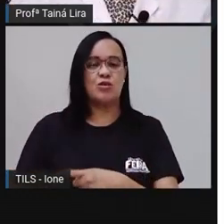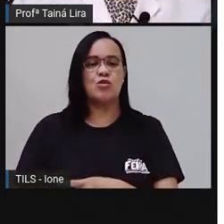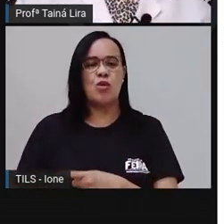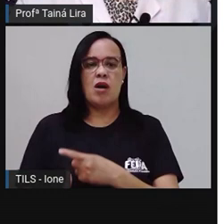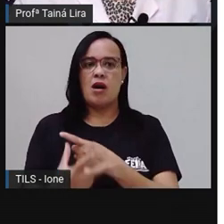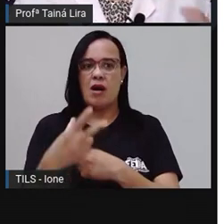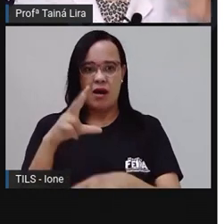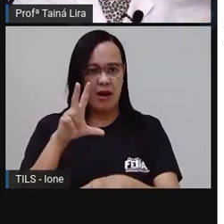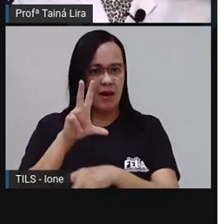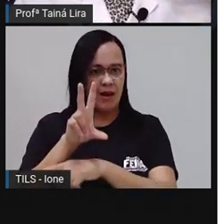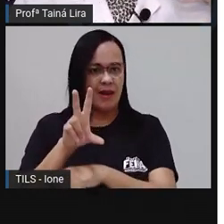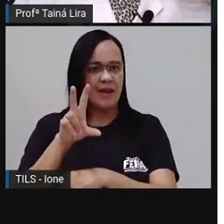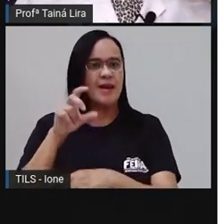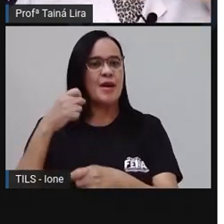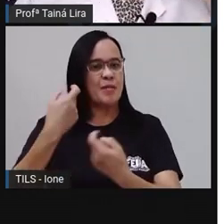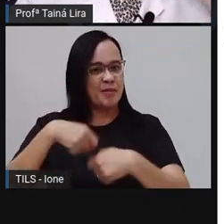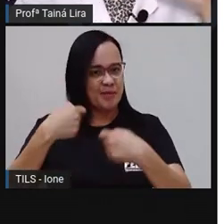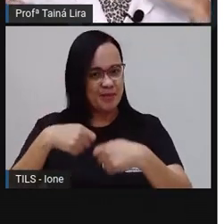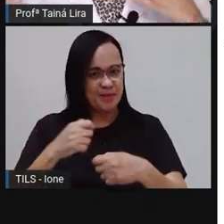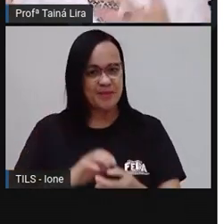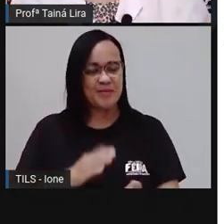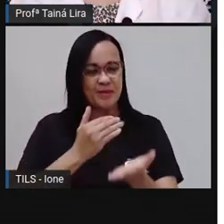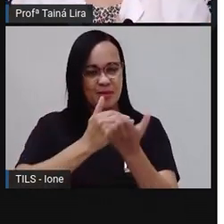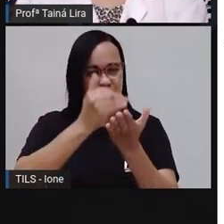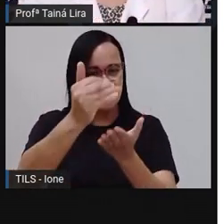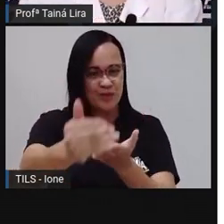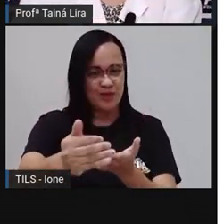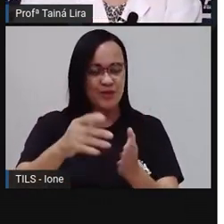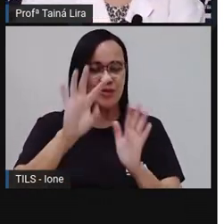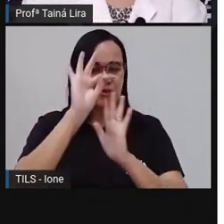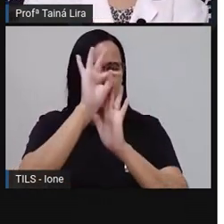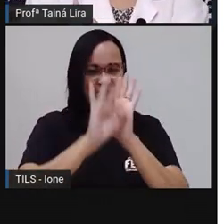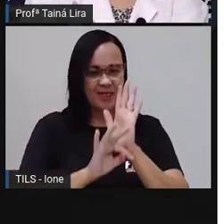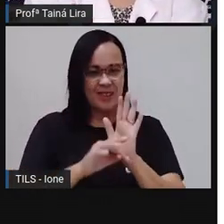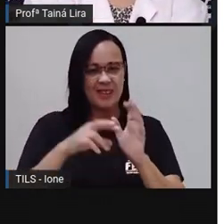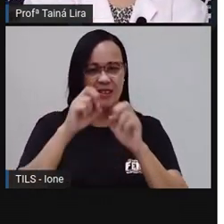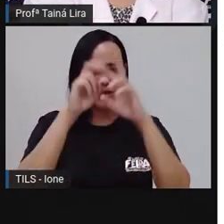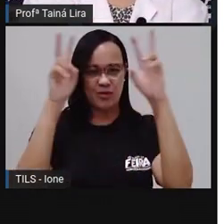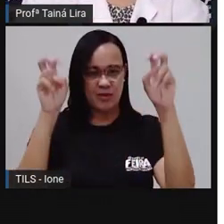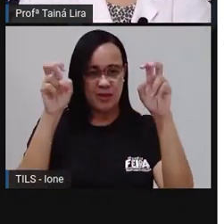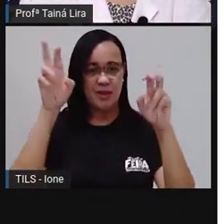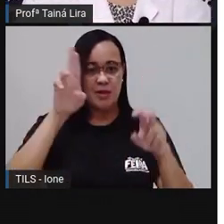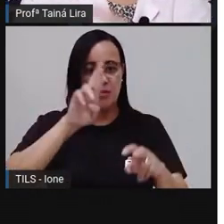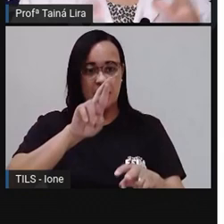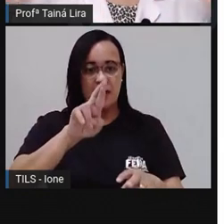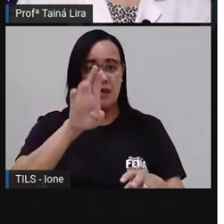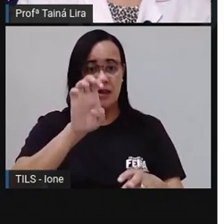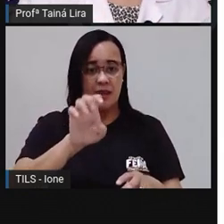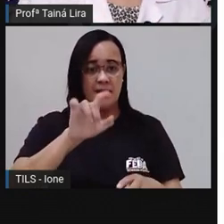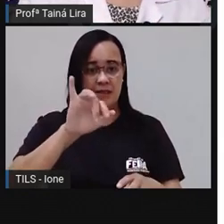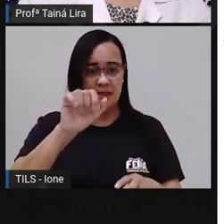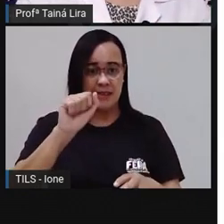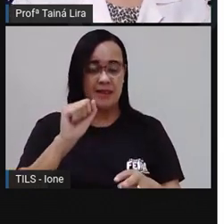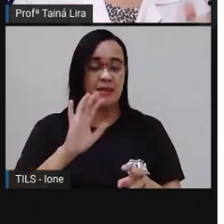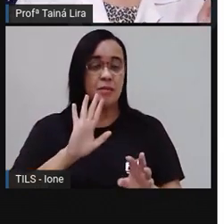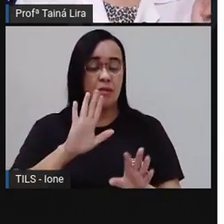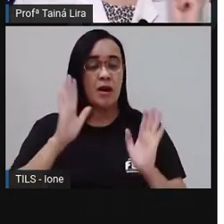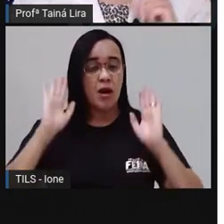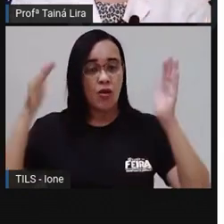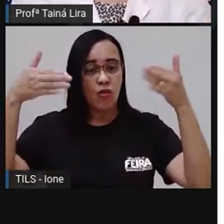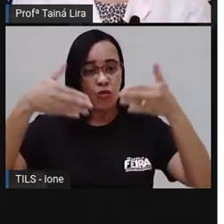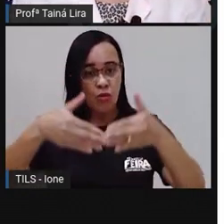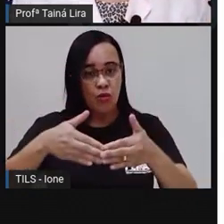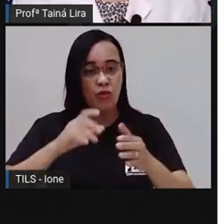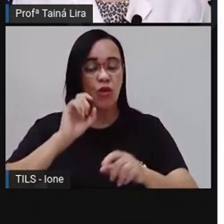continuidade aí ao nosso texto Receita. Só que dessa vez o foco vai ser nos programas de culinária, tá?